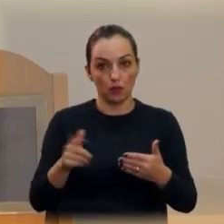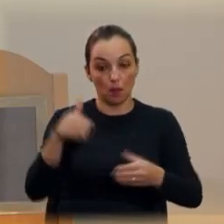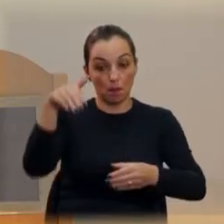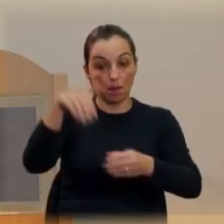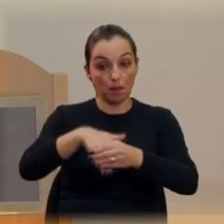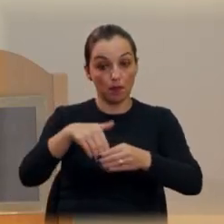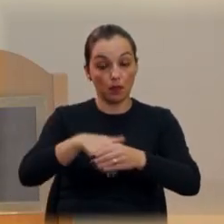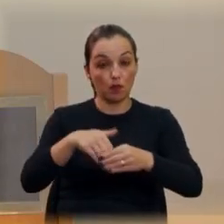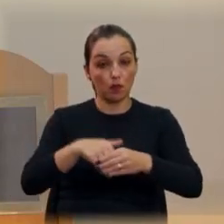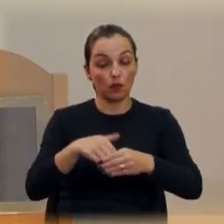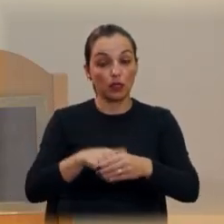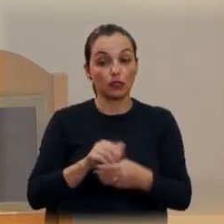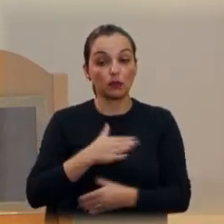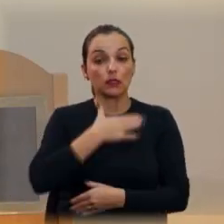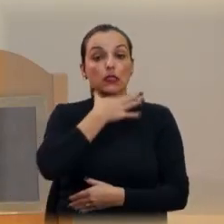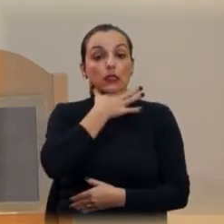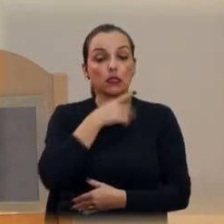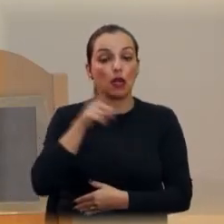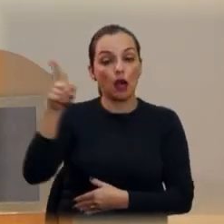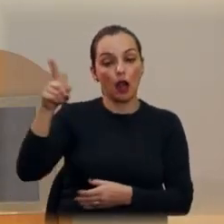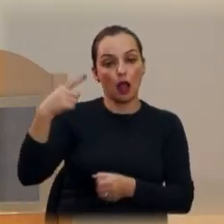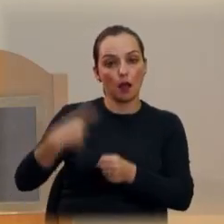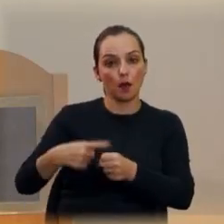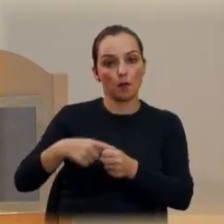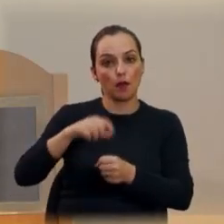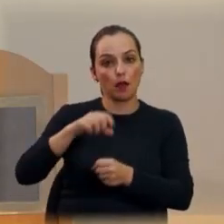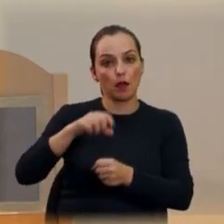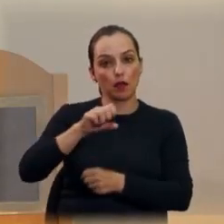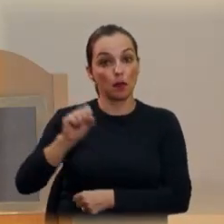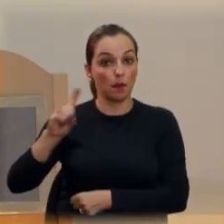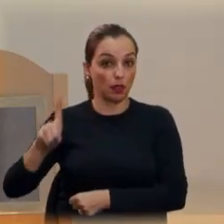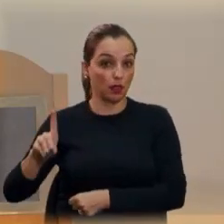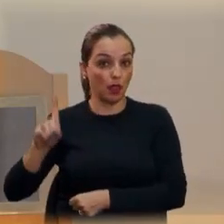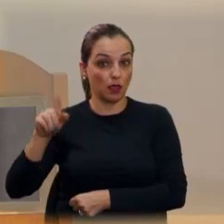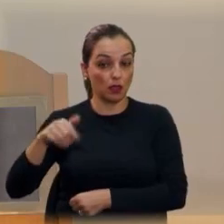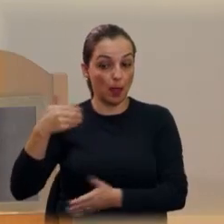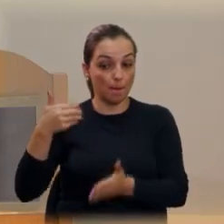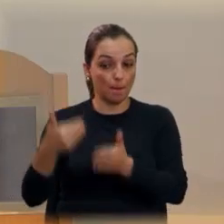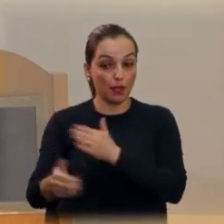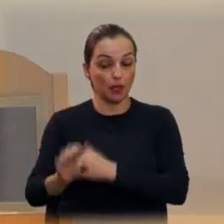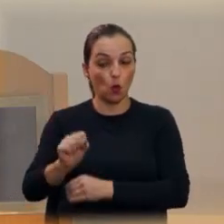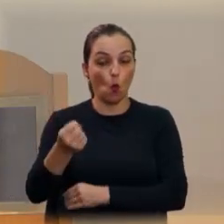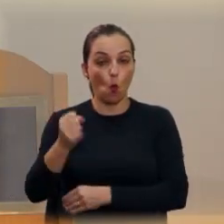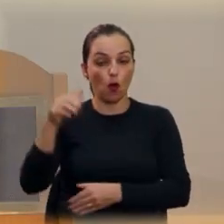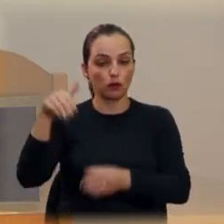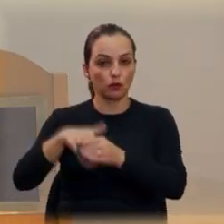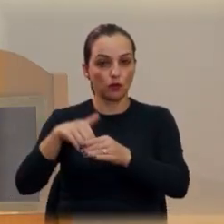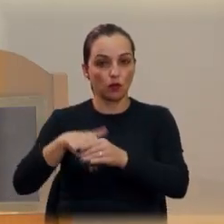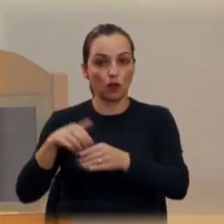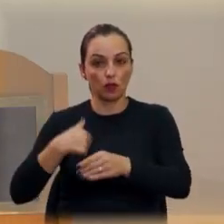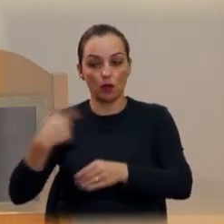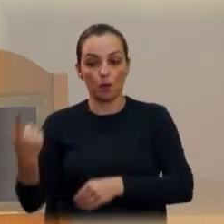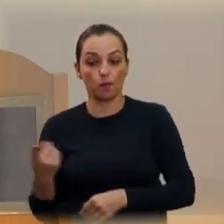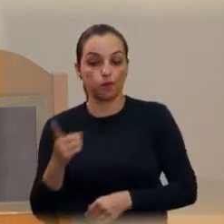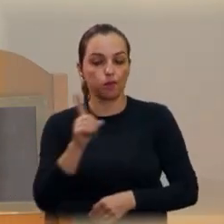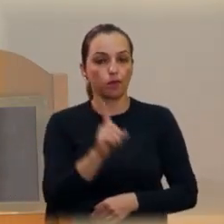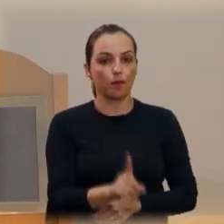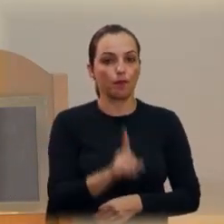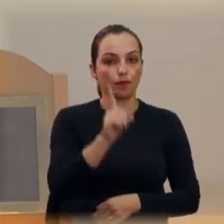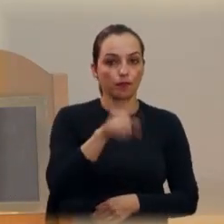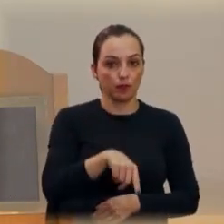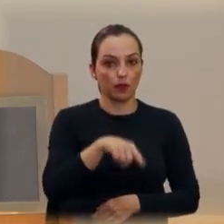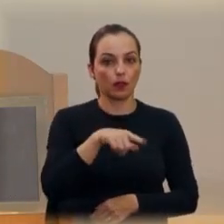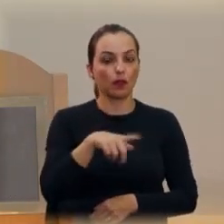apertada lá naquele setor de Salmidei, lá, que perderam por oito votos. E eu, vindo para a Câmara Municipal, através